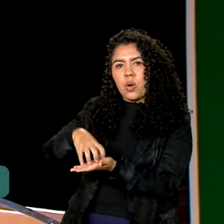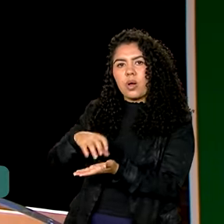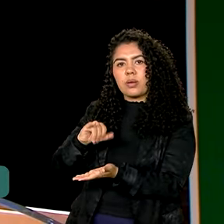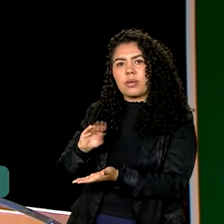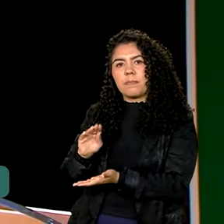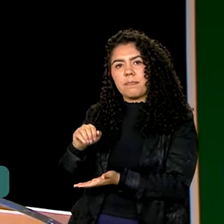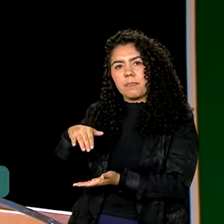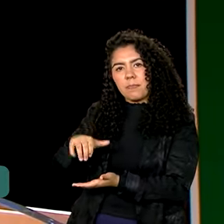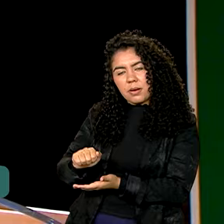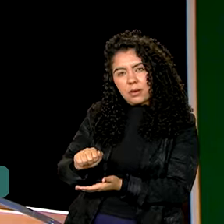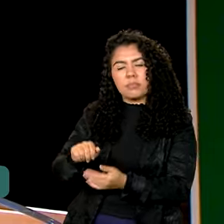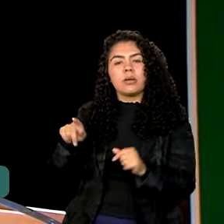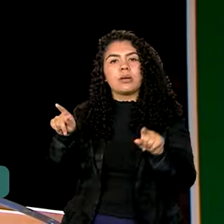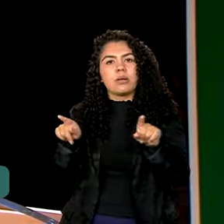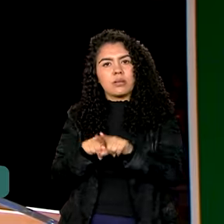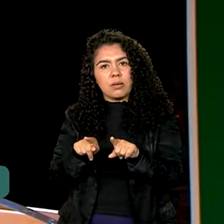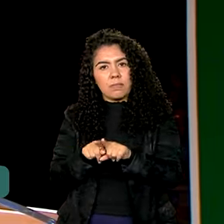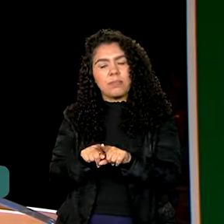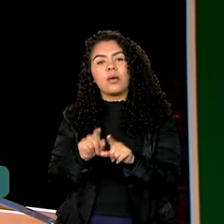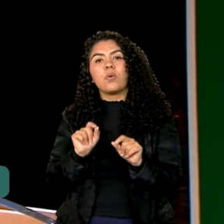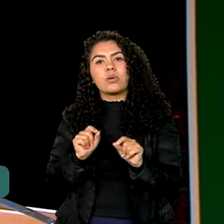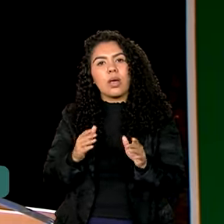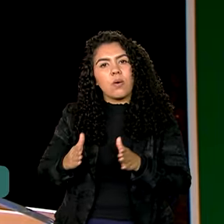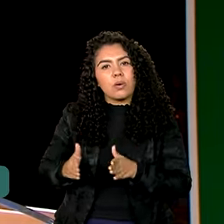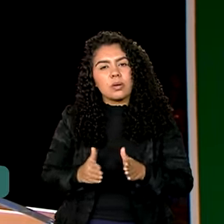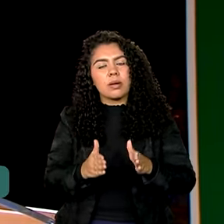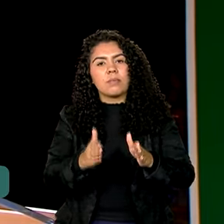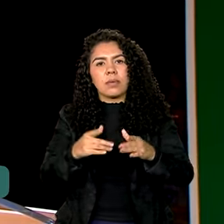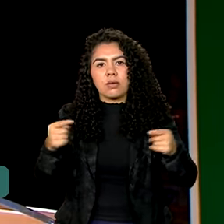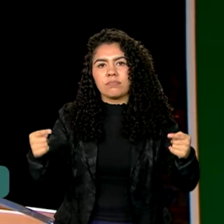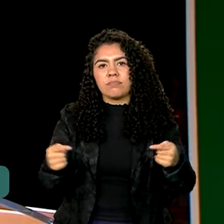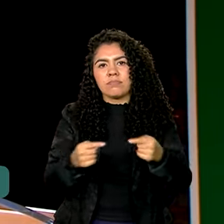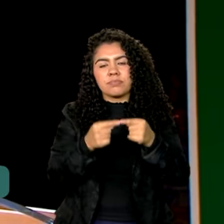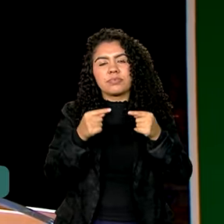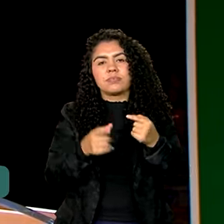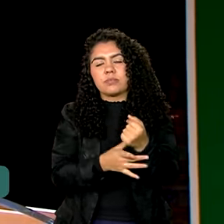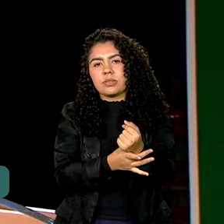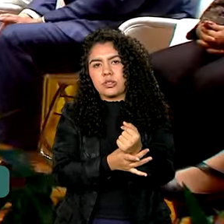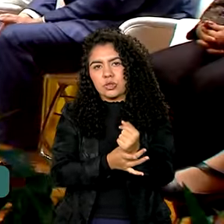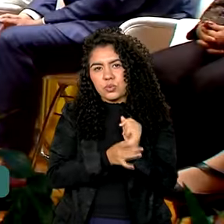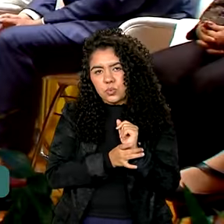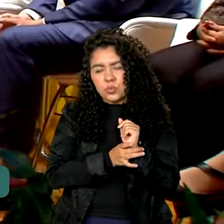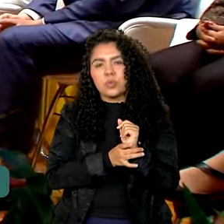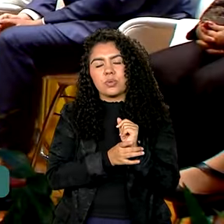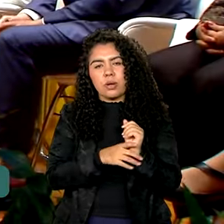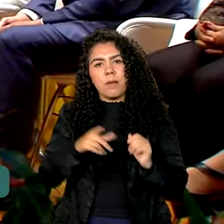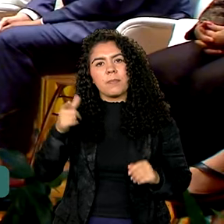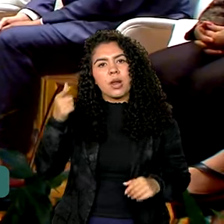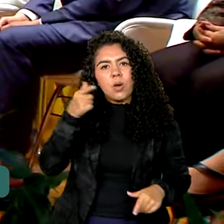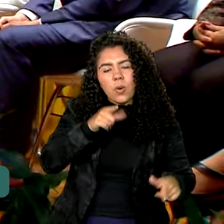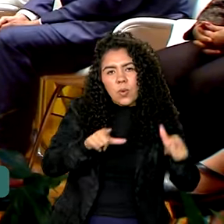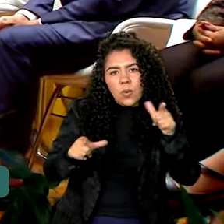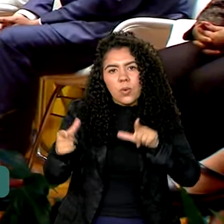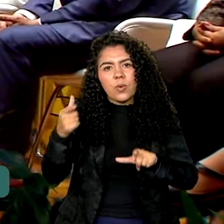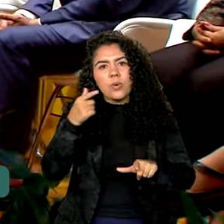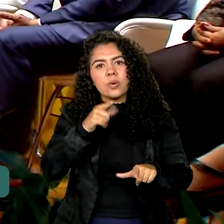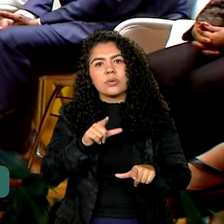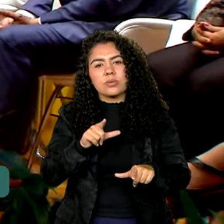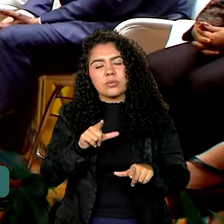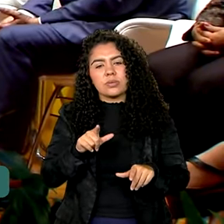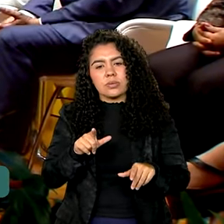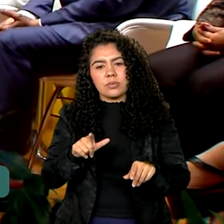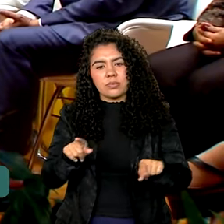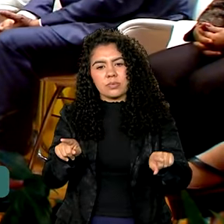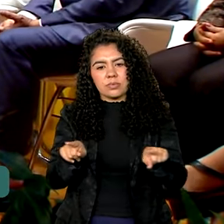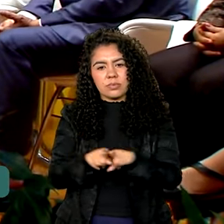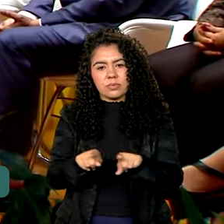tecnicamente um caminho ambientalmente seguro para conhecer, dar o direito